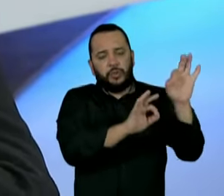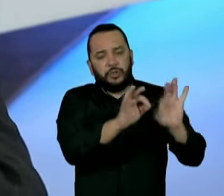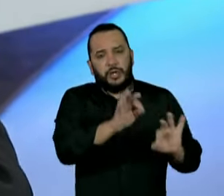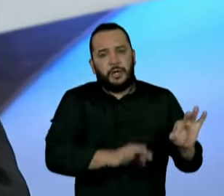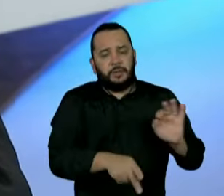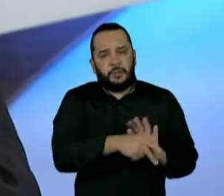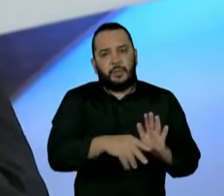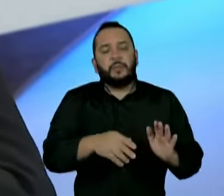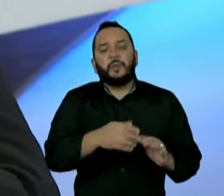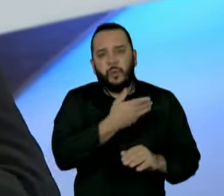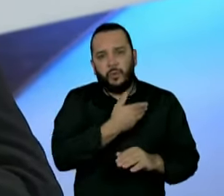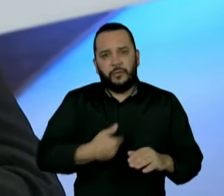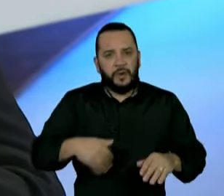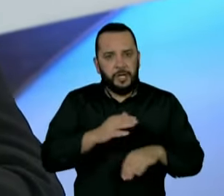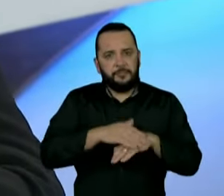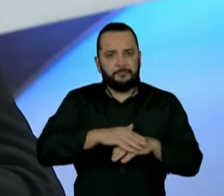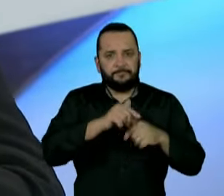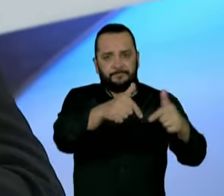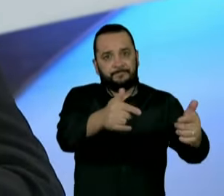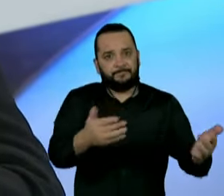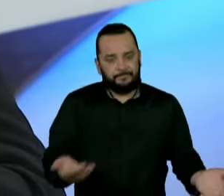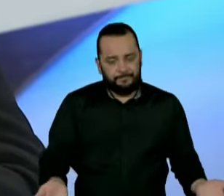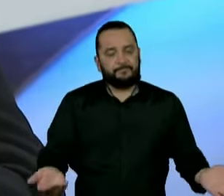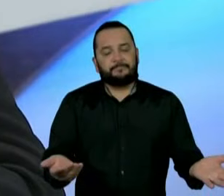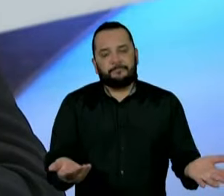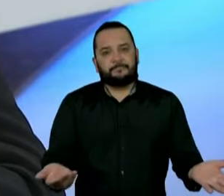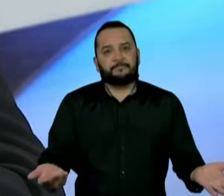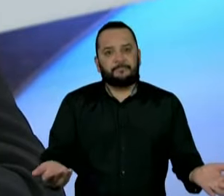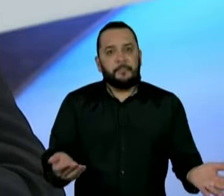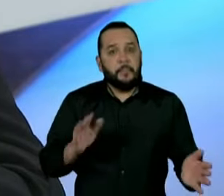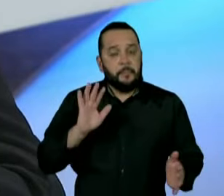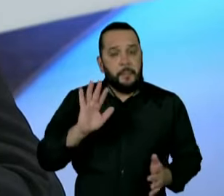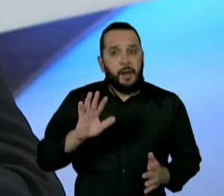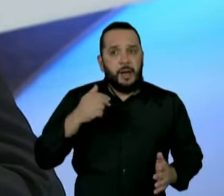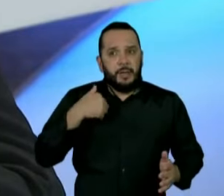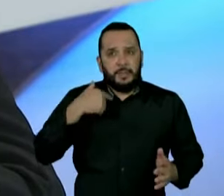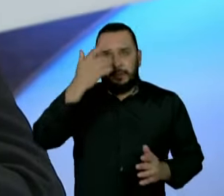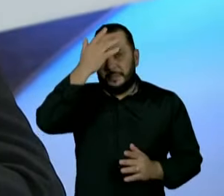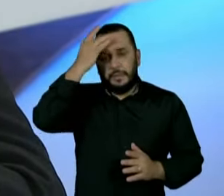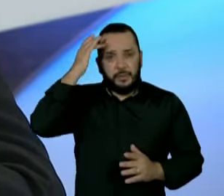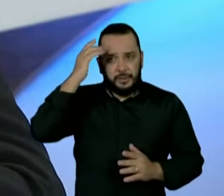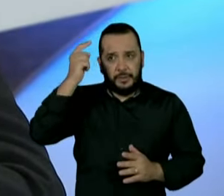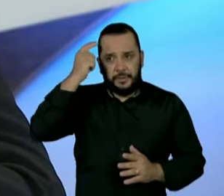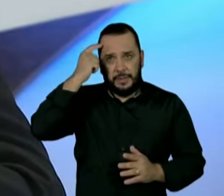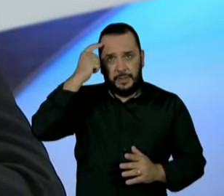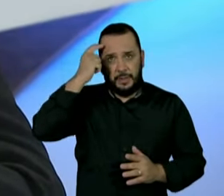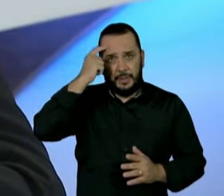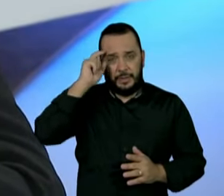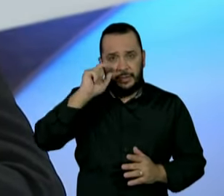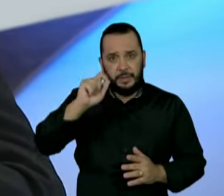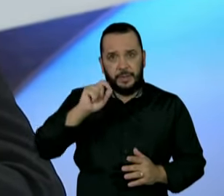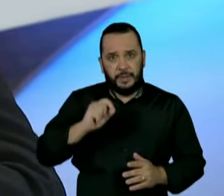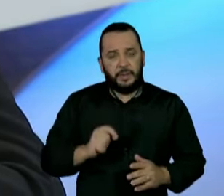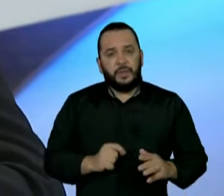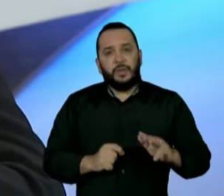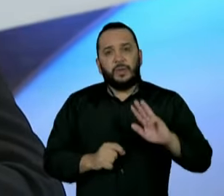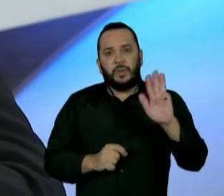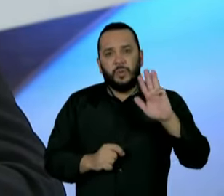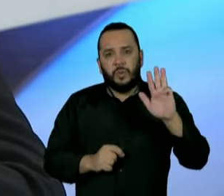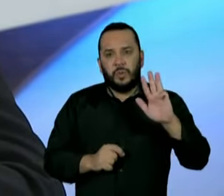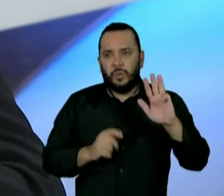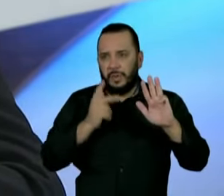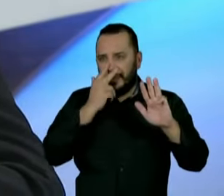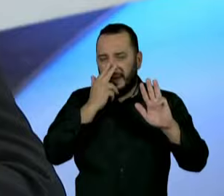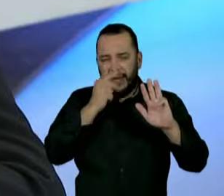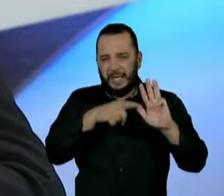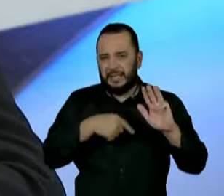Há um entendimento aí de muitas pessoas que essa campanha começa com o Lula muito à esquerda, com um